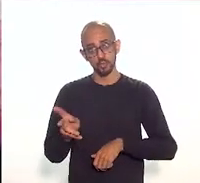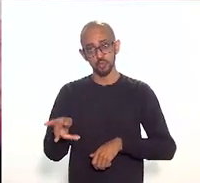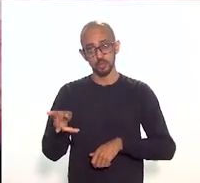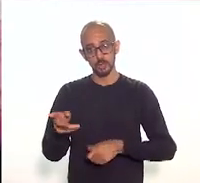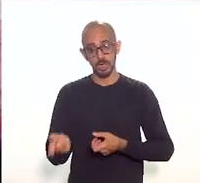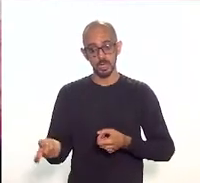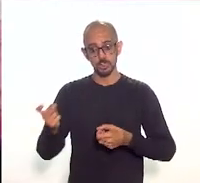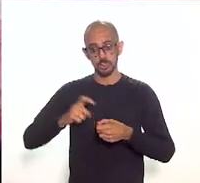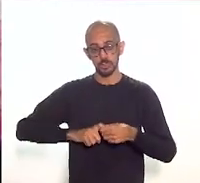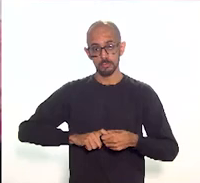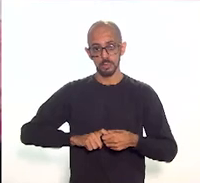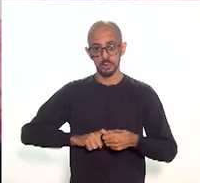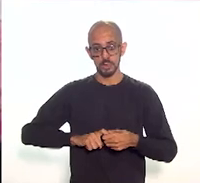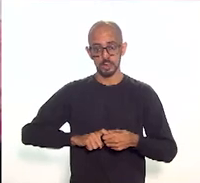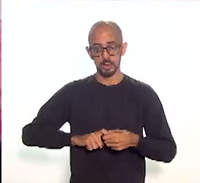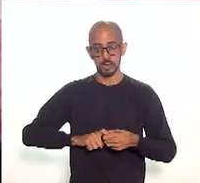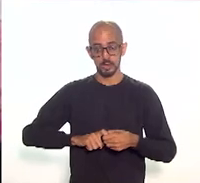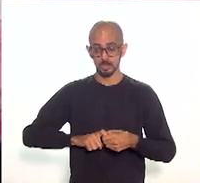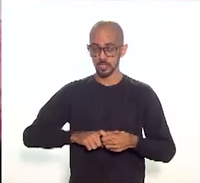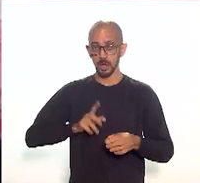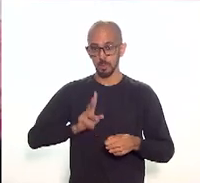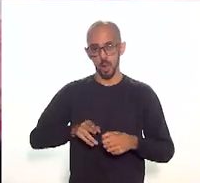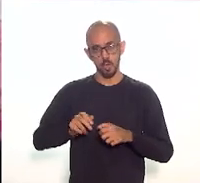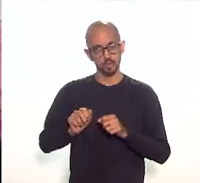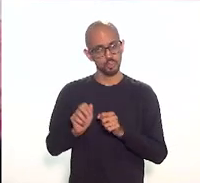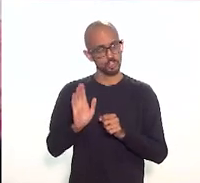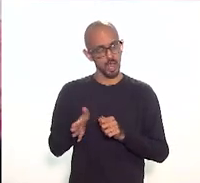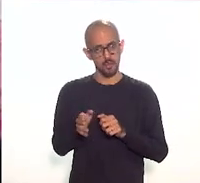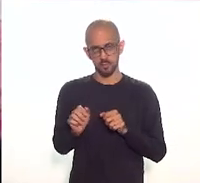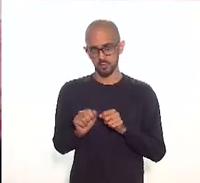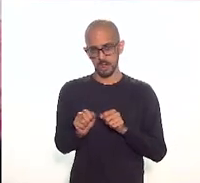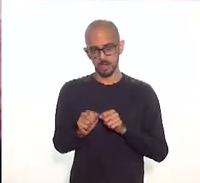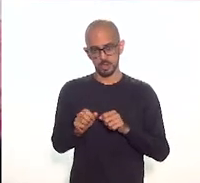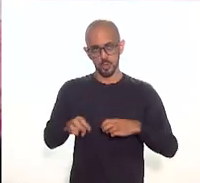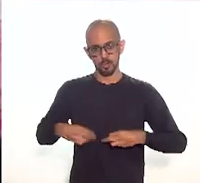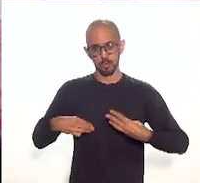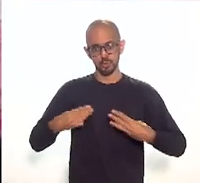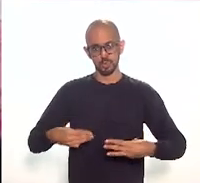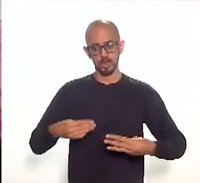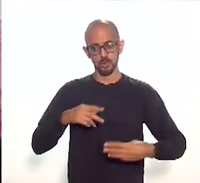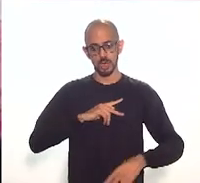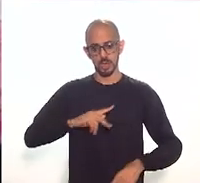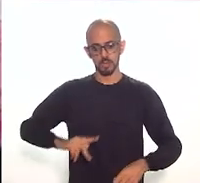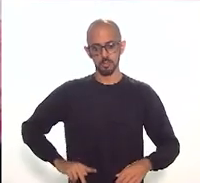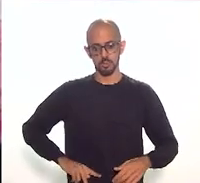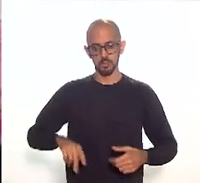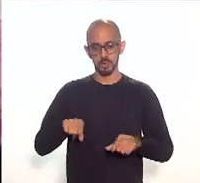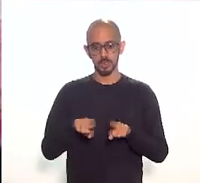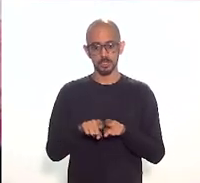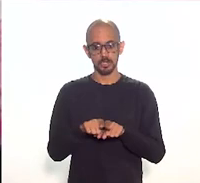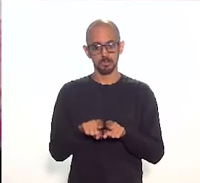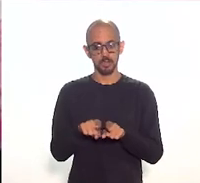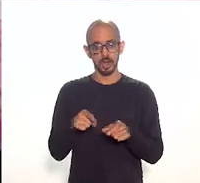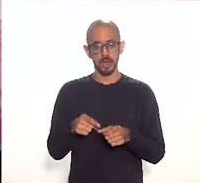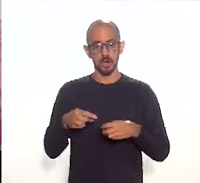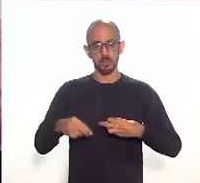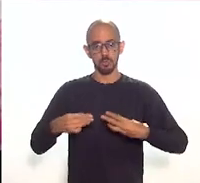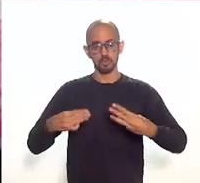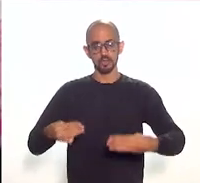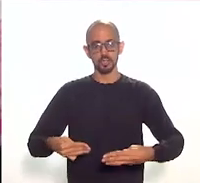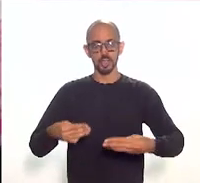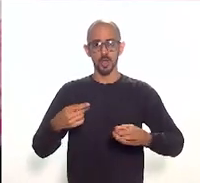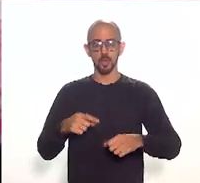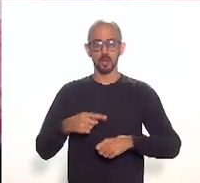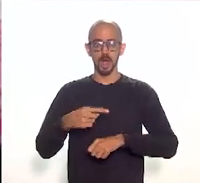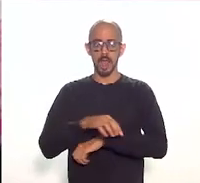independente, como já vem fazendo. O Museu da República tem, para o Museu de Arquitetura Urbana do Capete, outros planos,